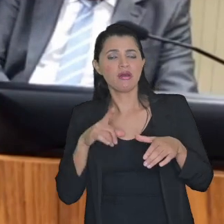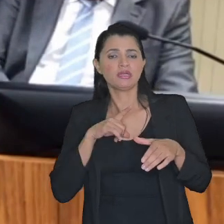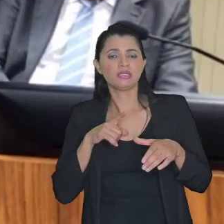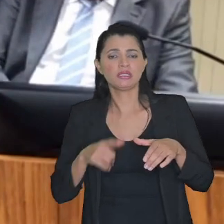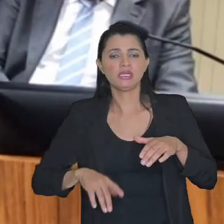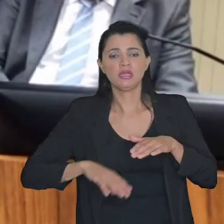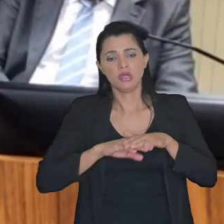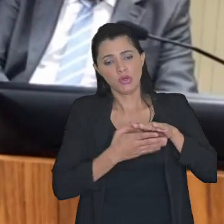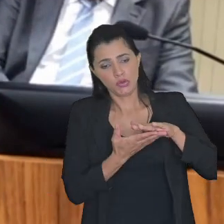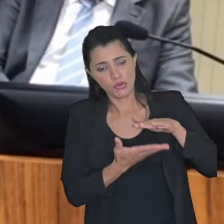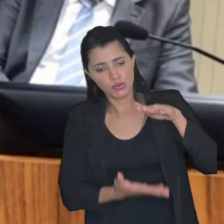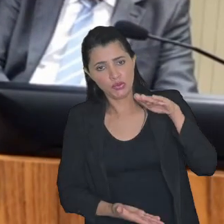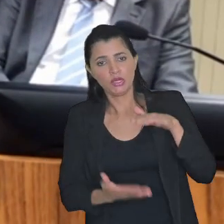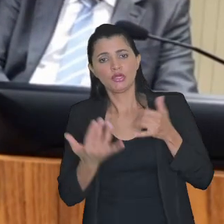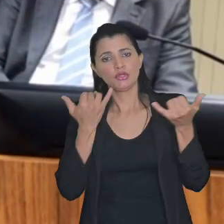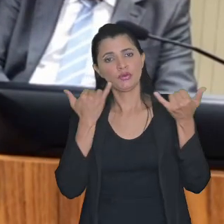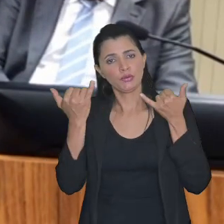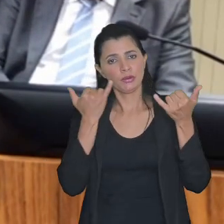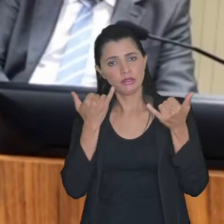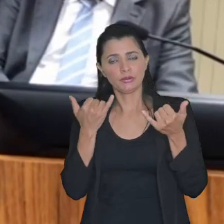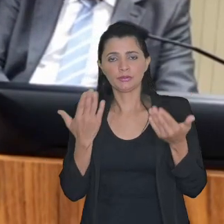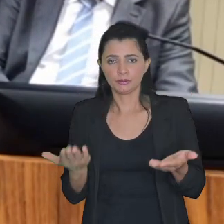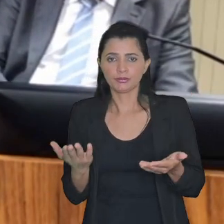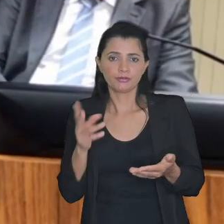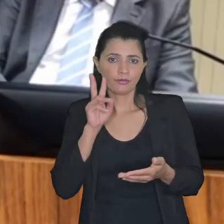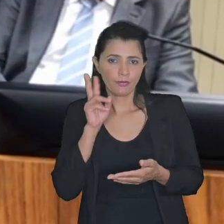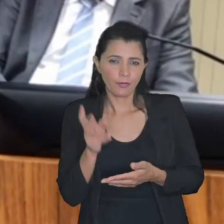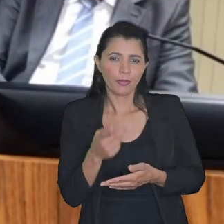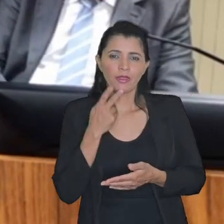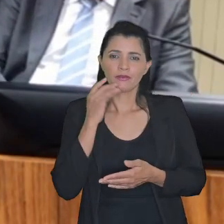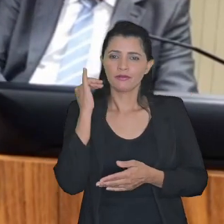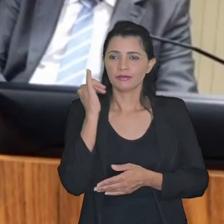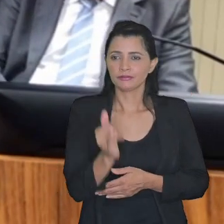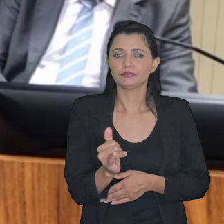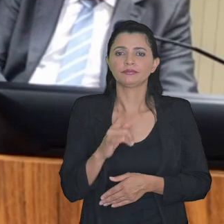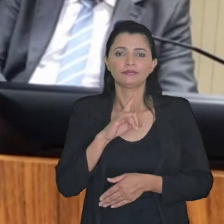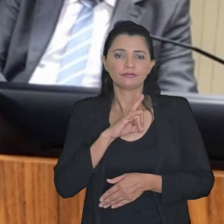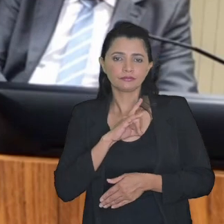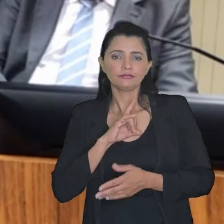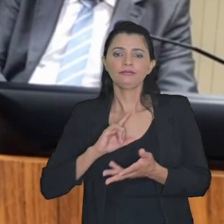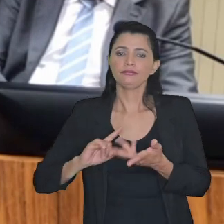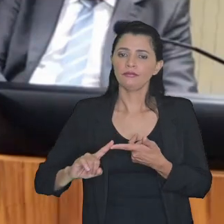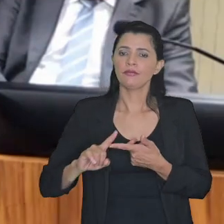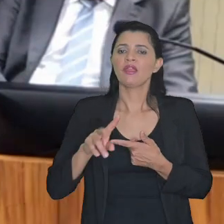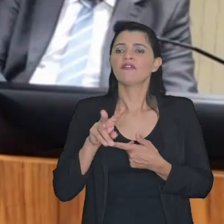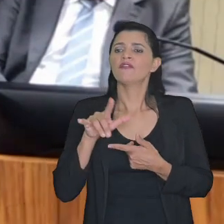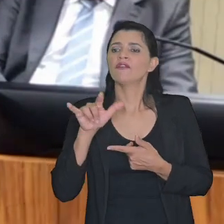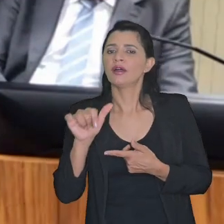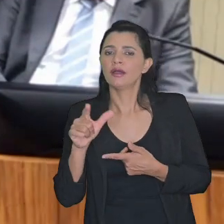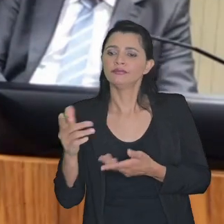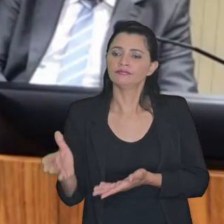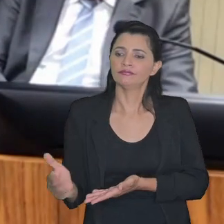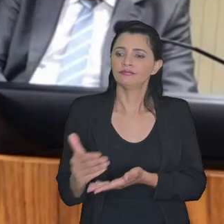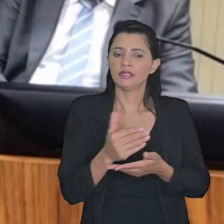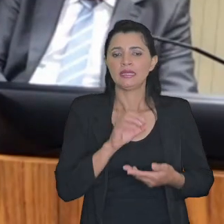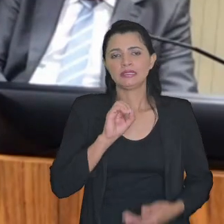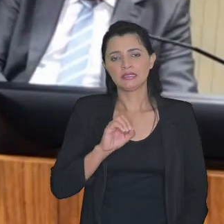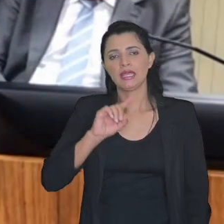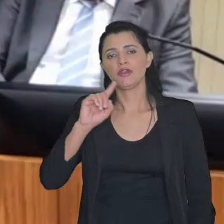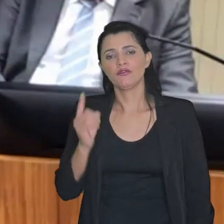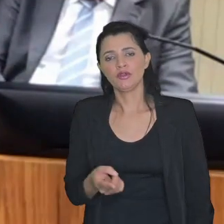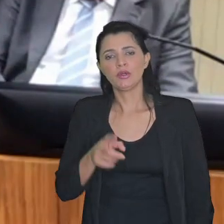de informações ações então vejam dizer que as varas de execução fiscal arrecadaram 0